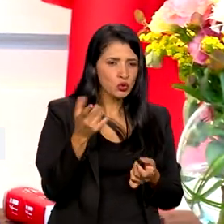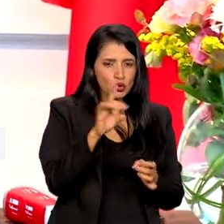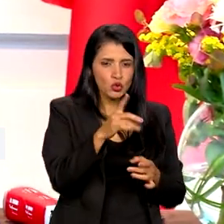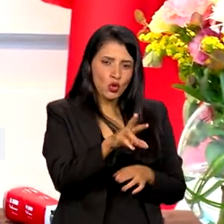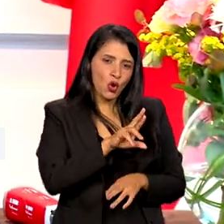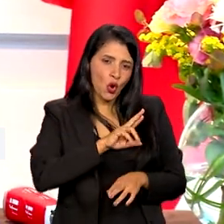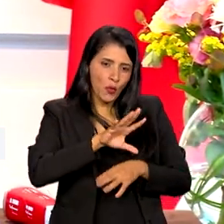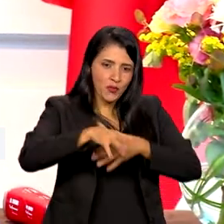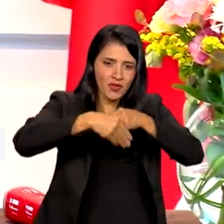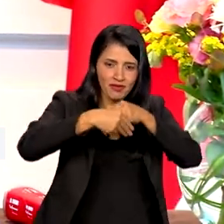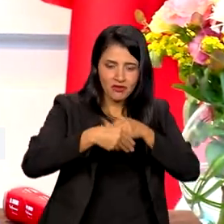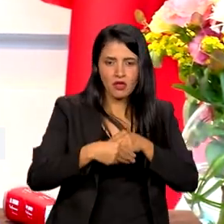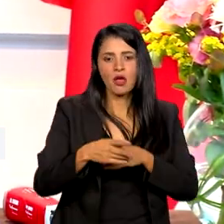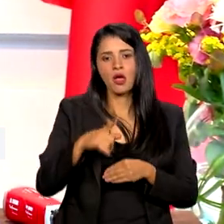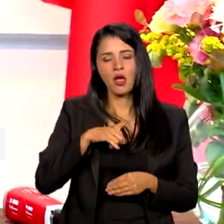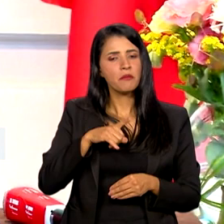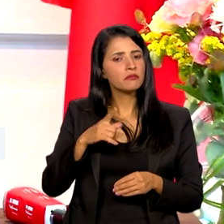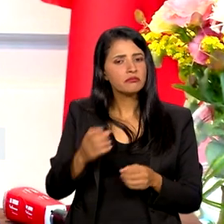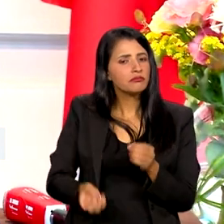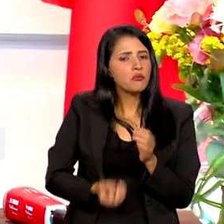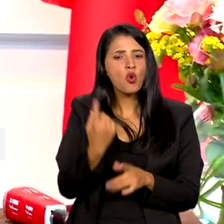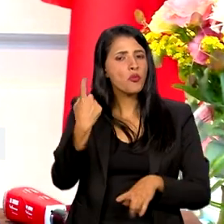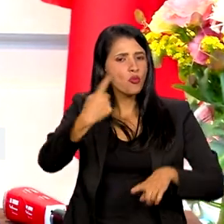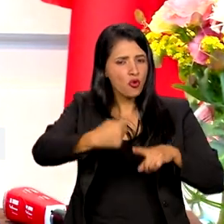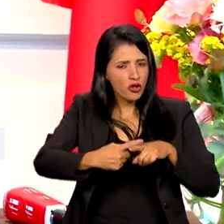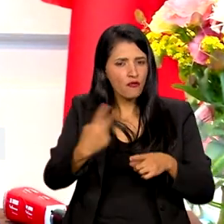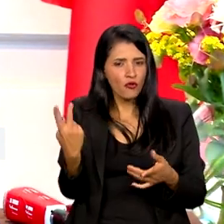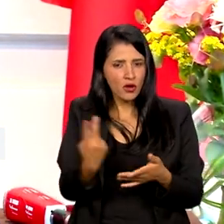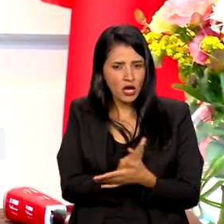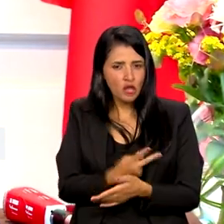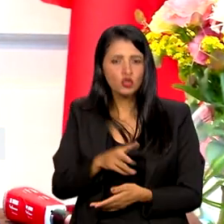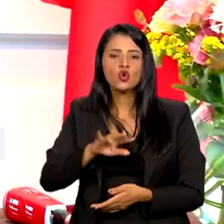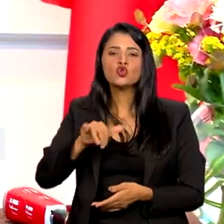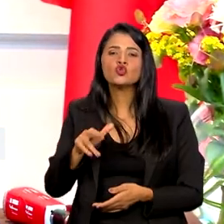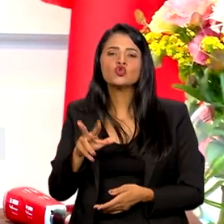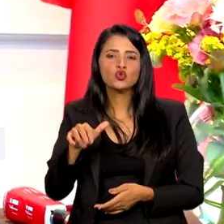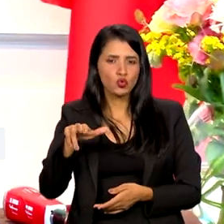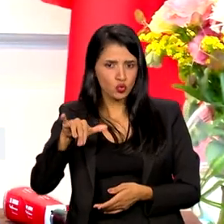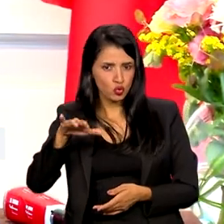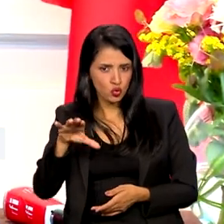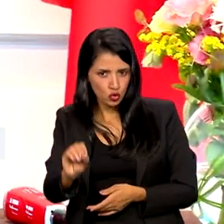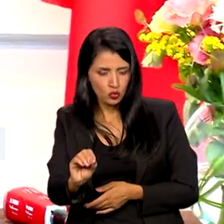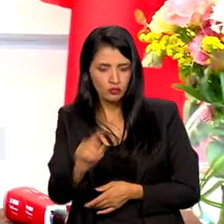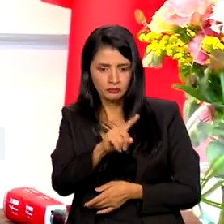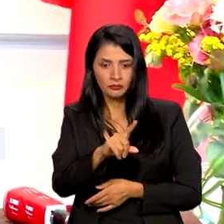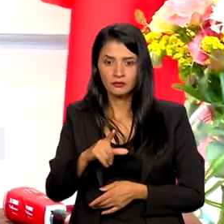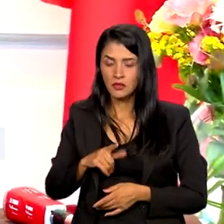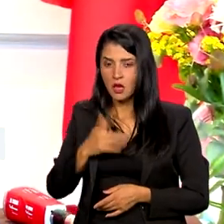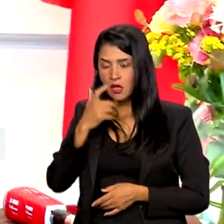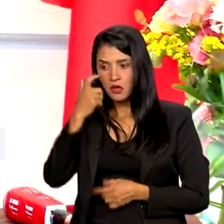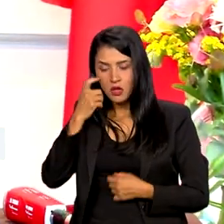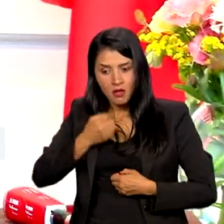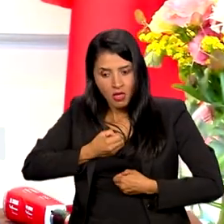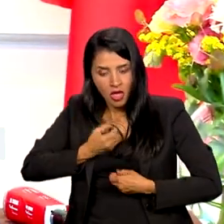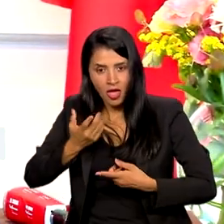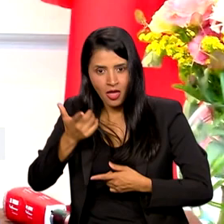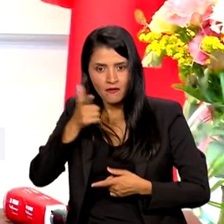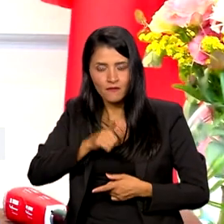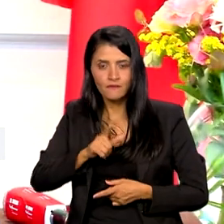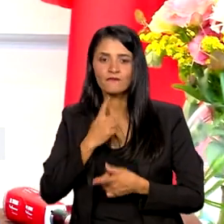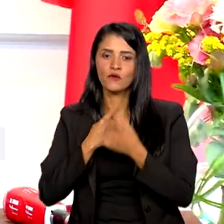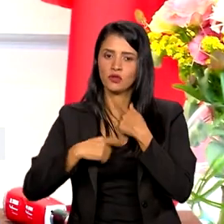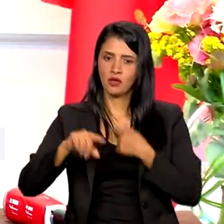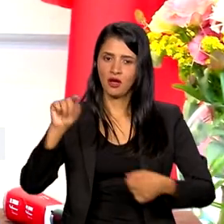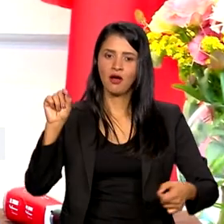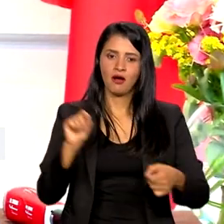Bonitinho. O estopim para isso foi o caso do Vini Júnior? O estopim da vontade de fazer foi o caso. Ele